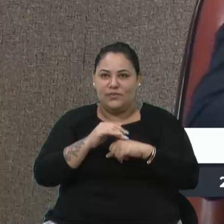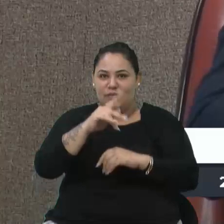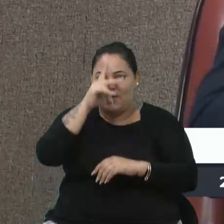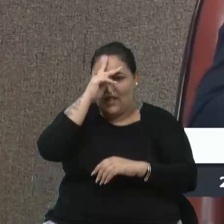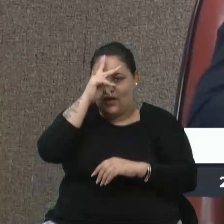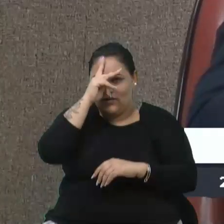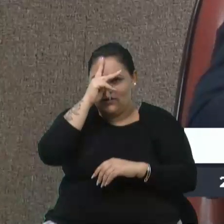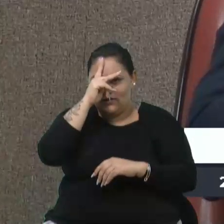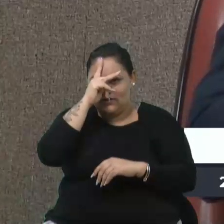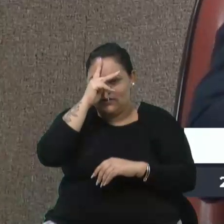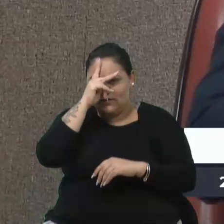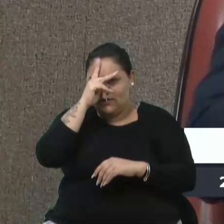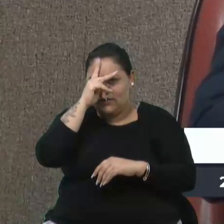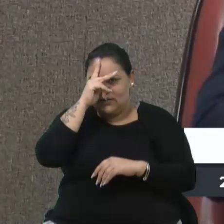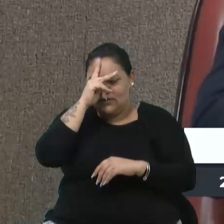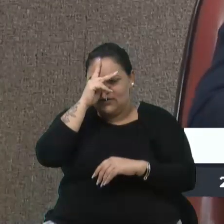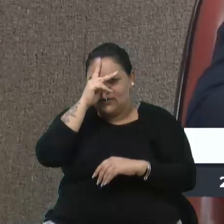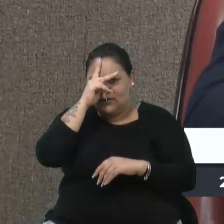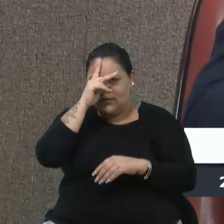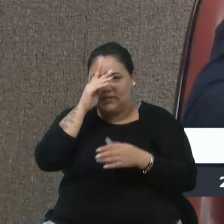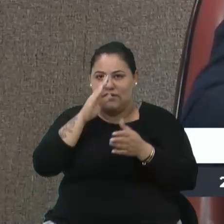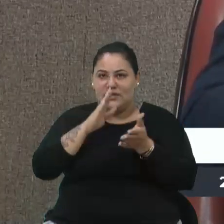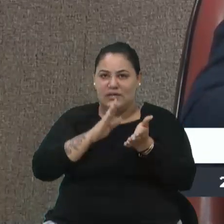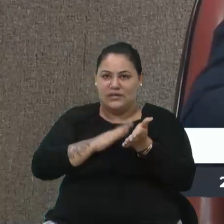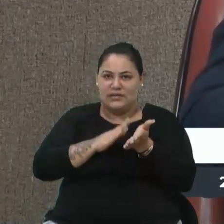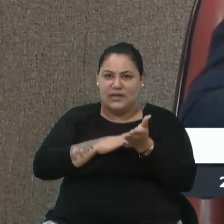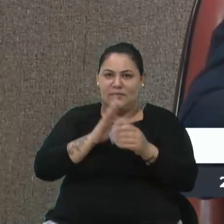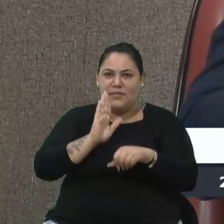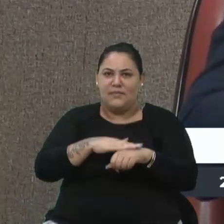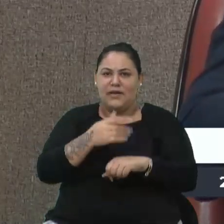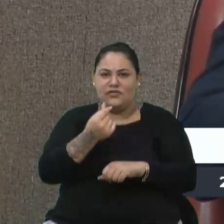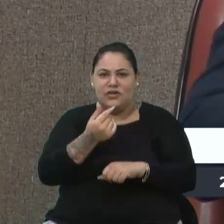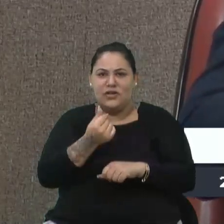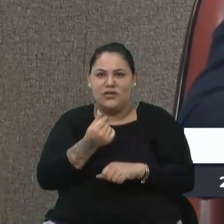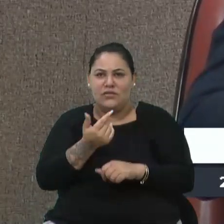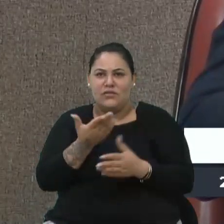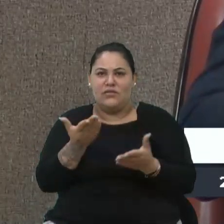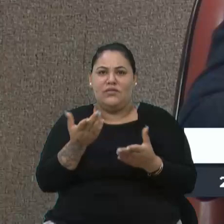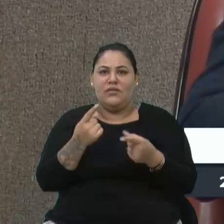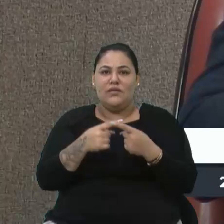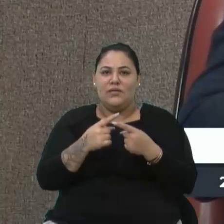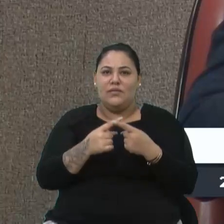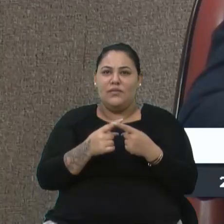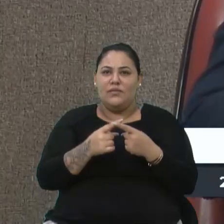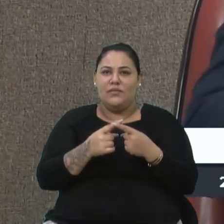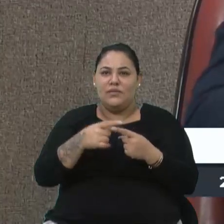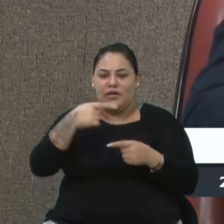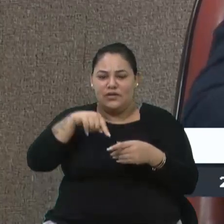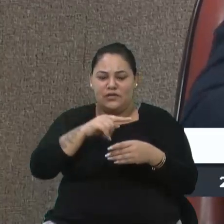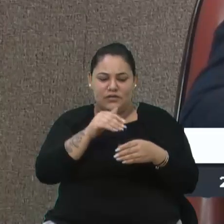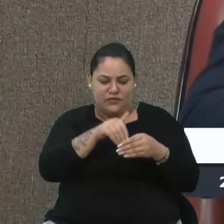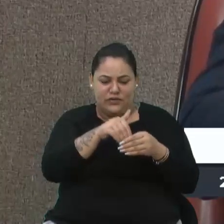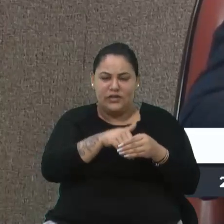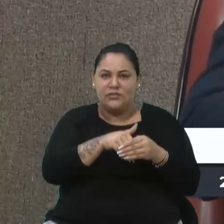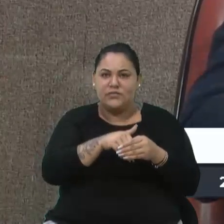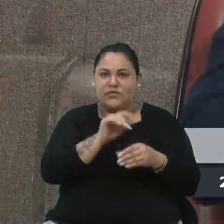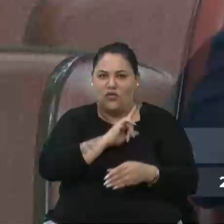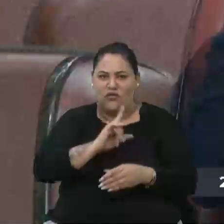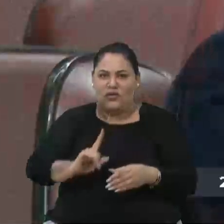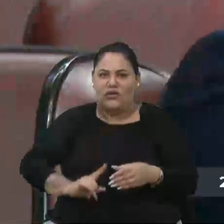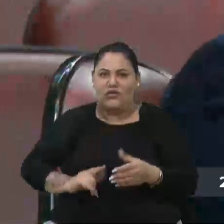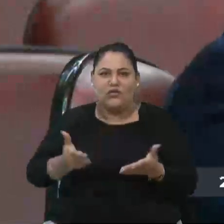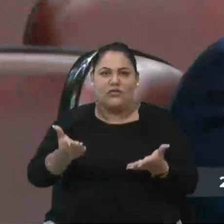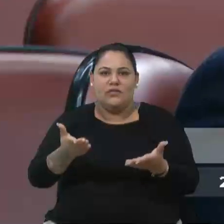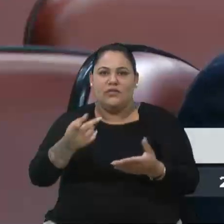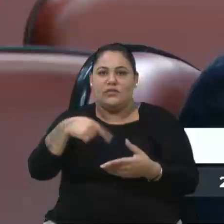Pelotas recebe muito mais dinheiro. Será que isso aí é uma retaliação política com Caxias do Sul, que não votou tanto nele? Por que está acontecendo isso? Nós temos que começar